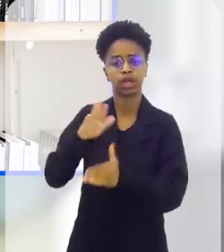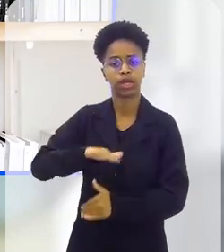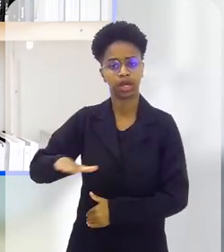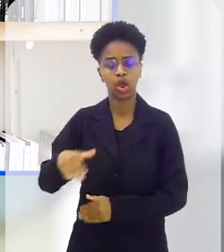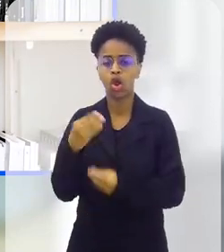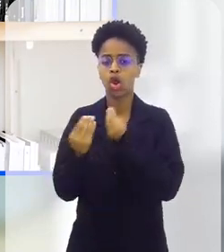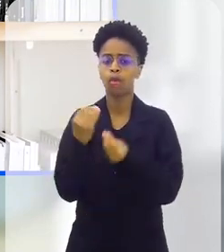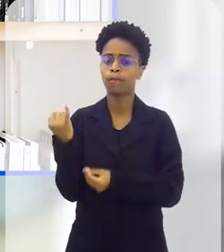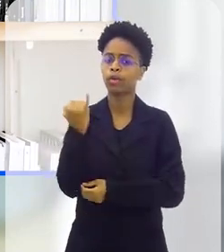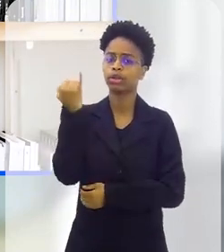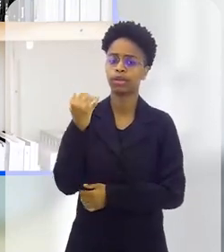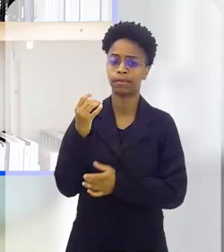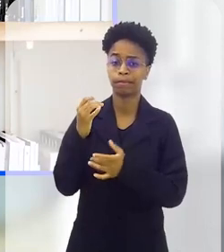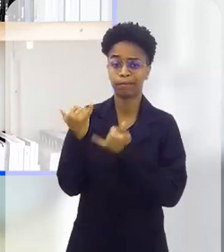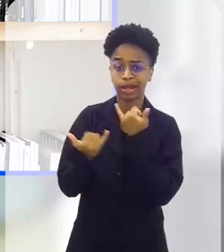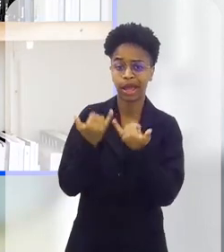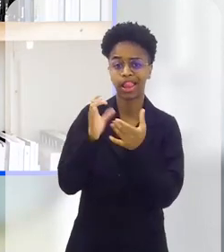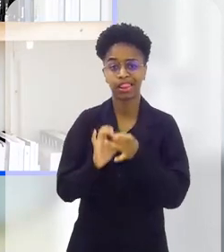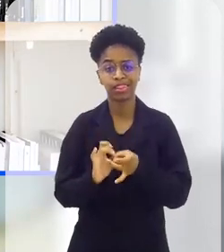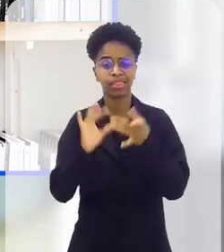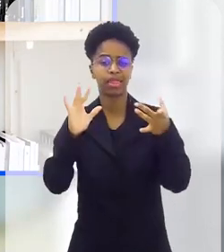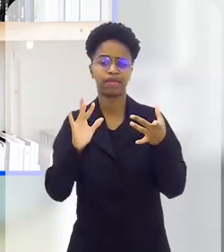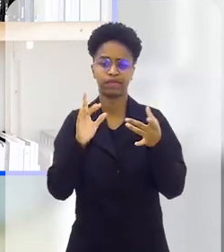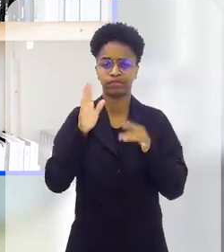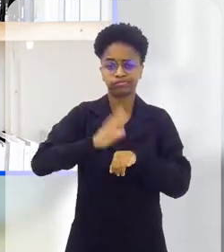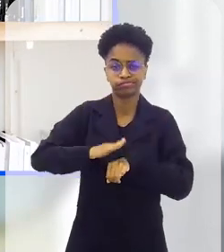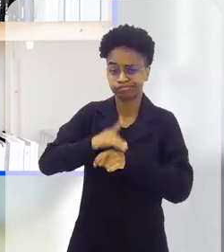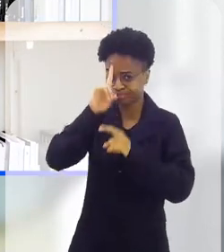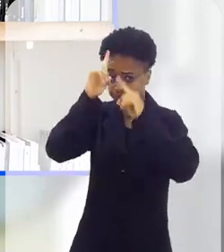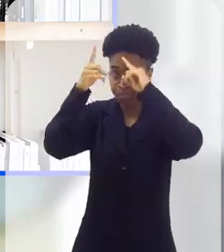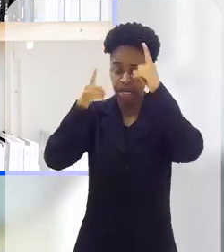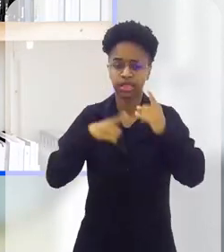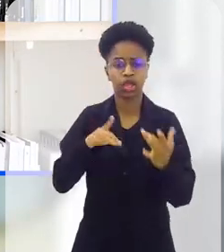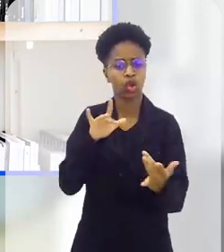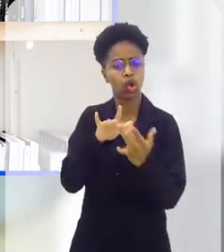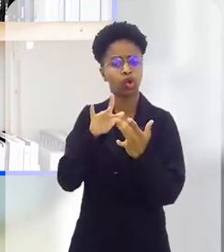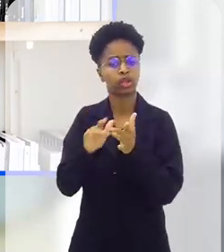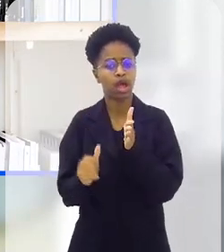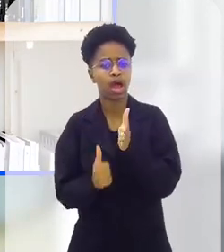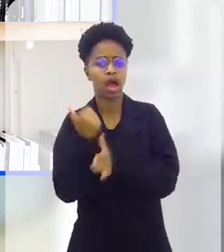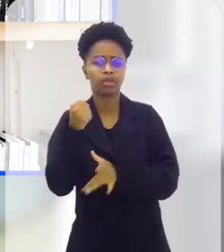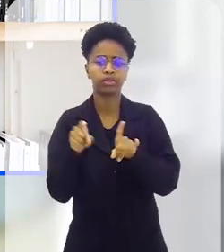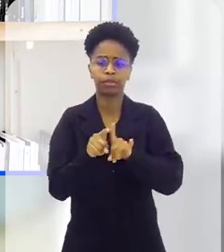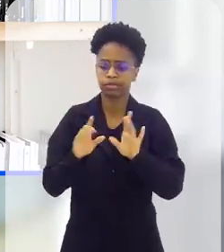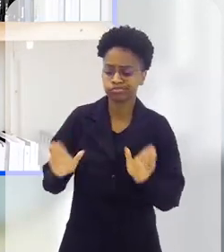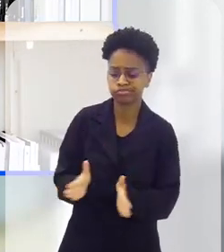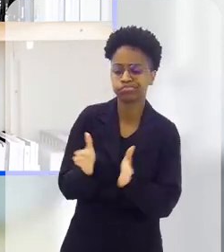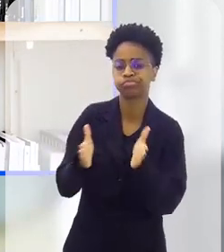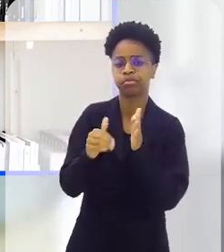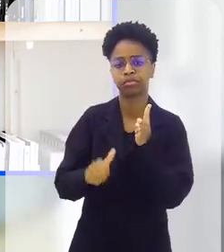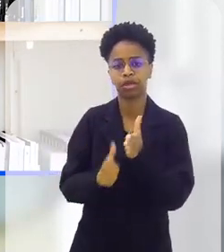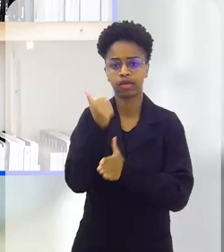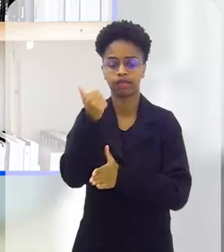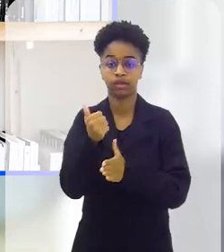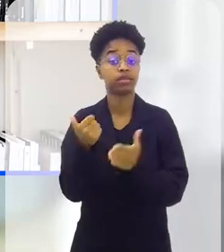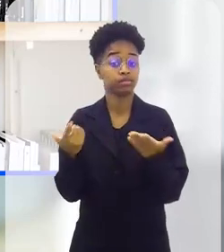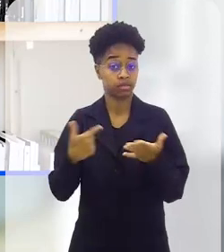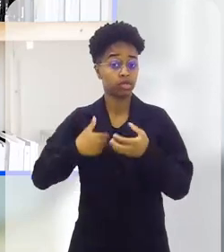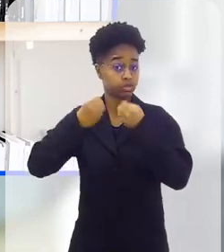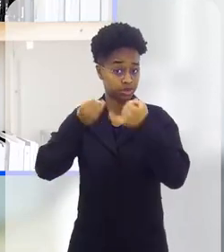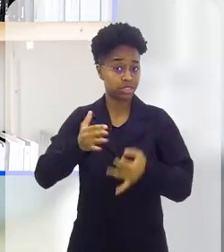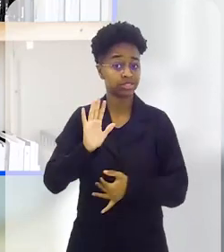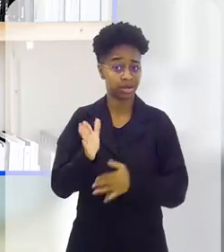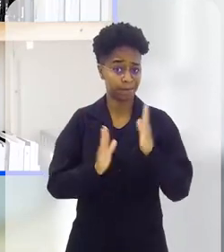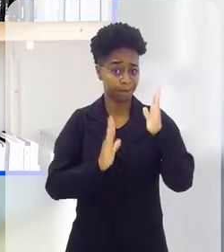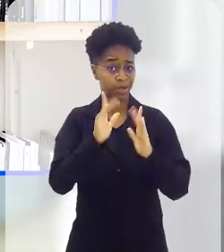né, a importância desse brincar livre, esse brincar espontâneo, né, que tem esses primeiros contatos, os primeiros estímulos, e como eu falei,